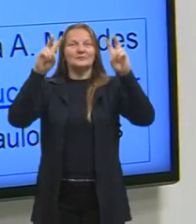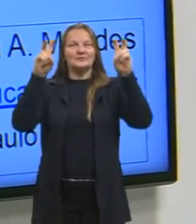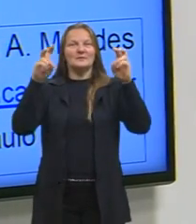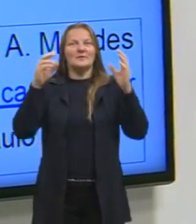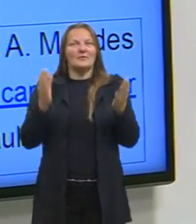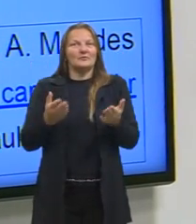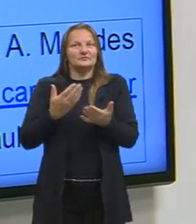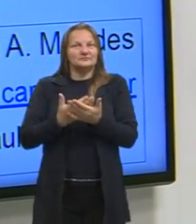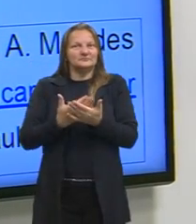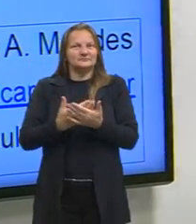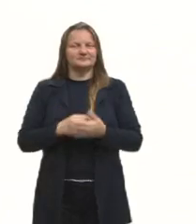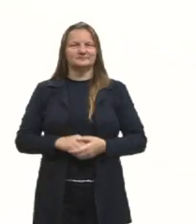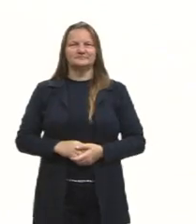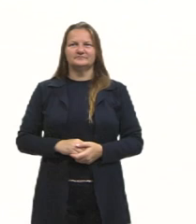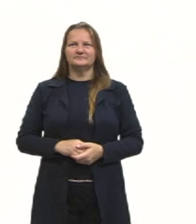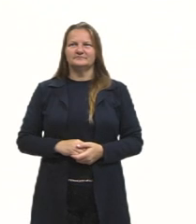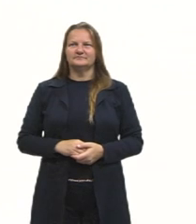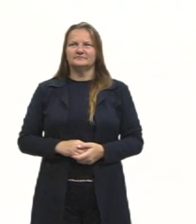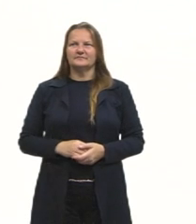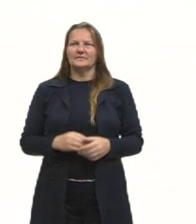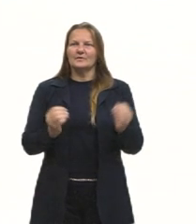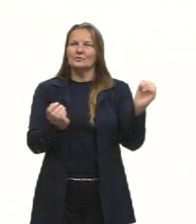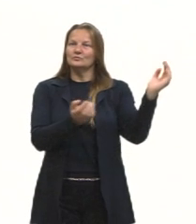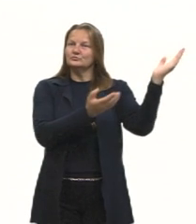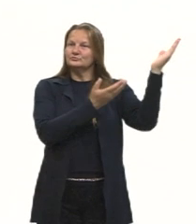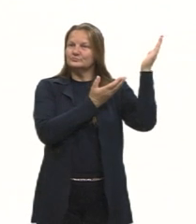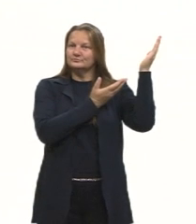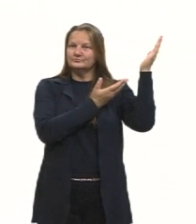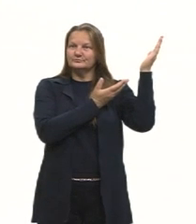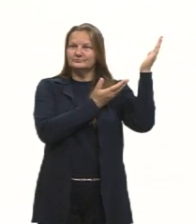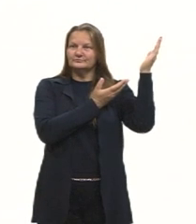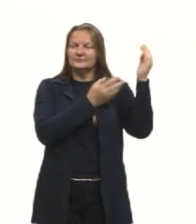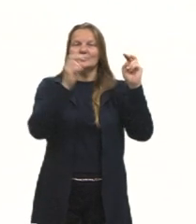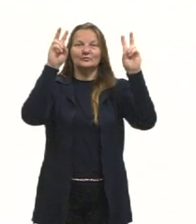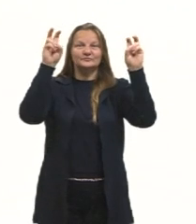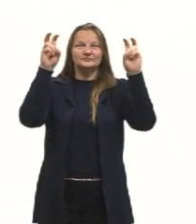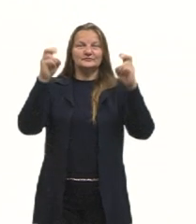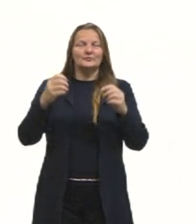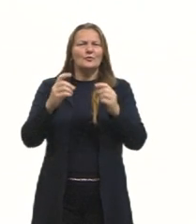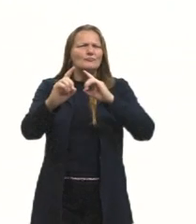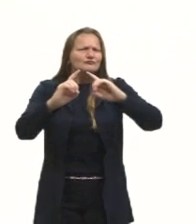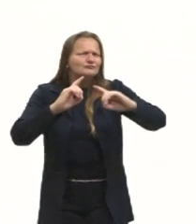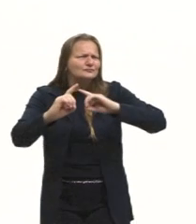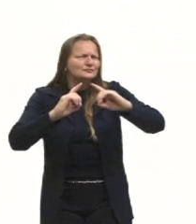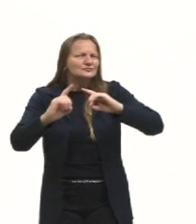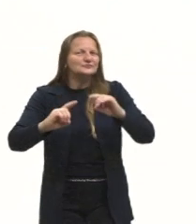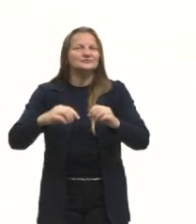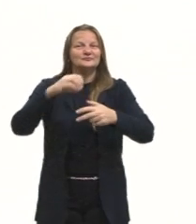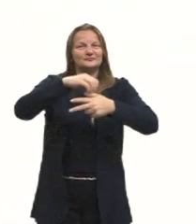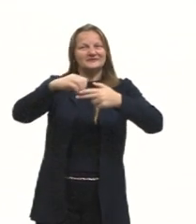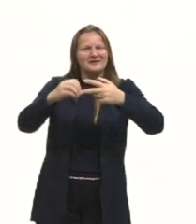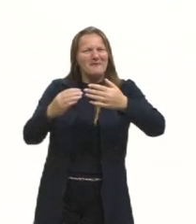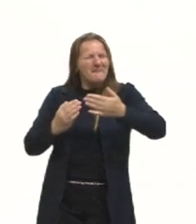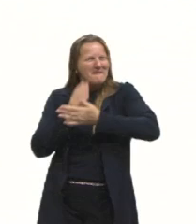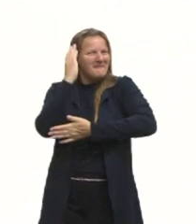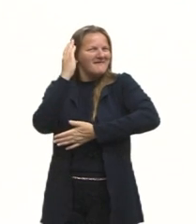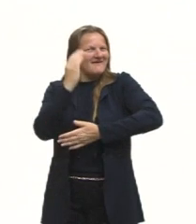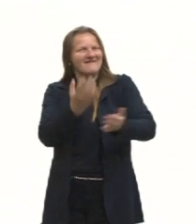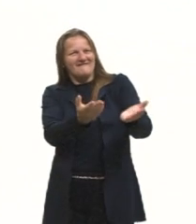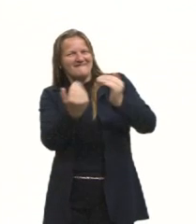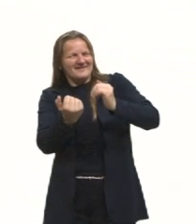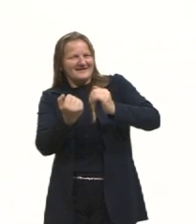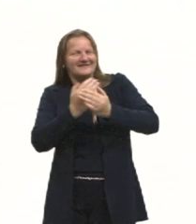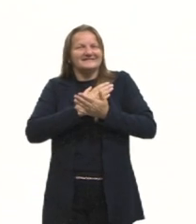trabalhar. O título da nossa aula então é discutindo o Enem. Partiu passar? Vamos nessa? Vamos